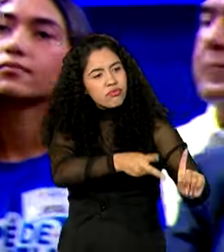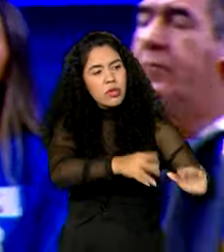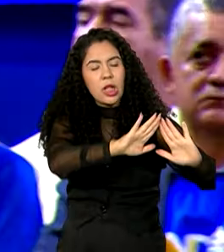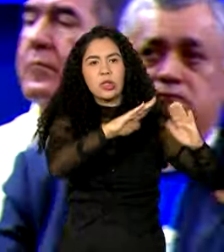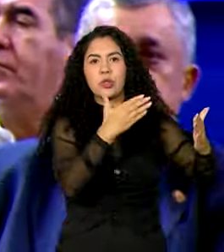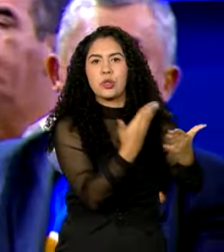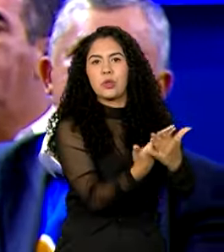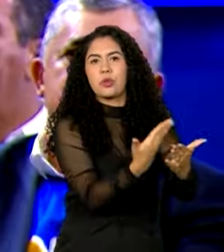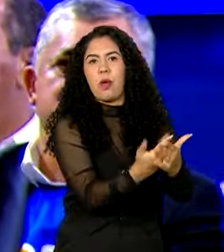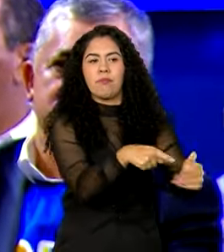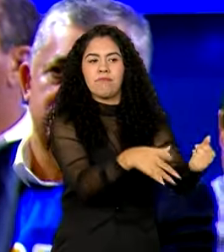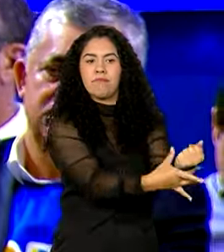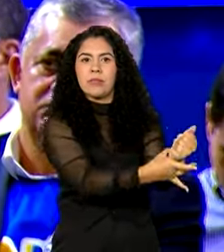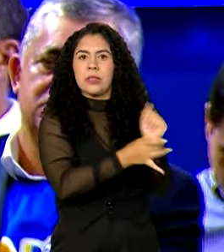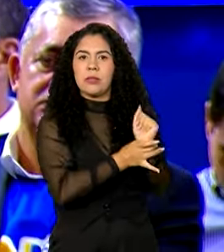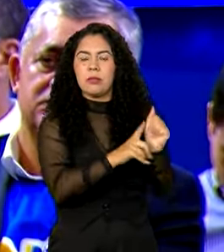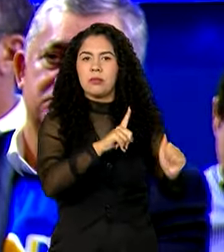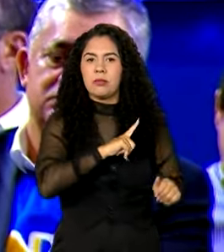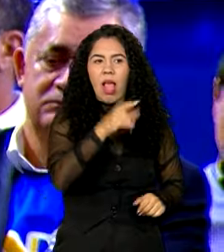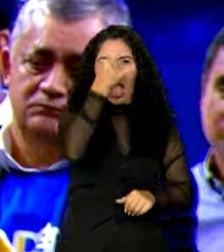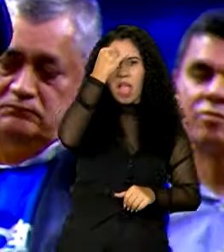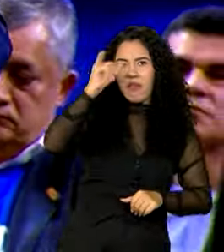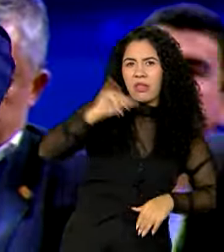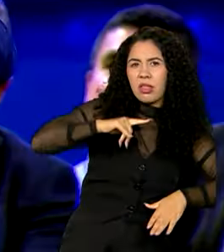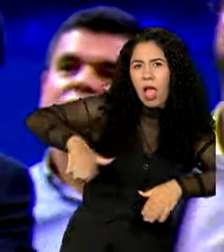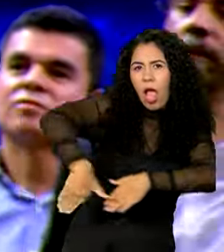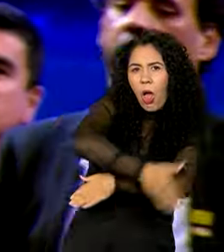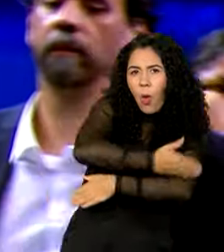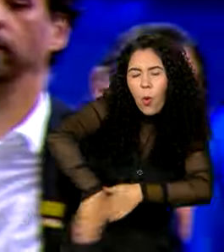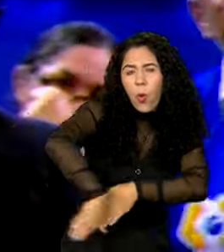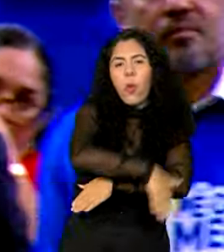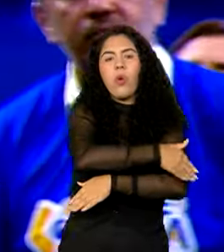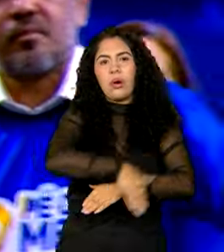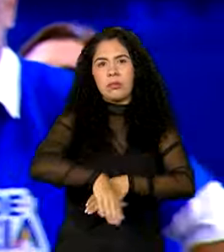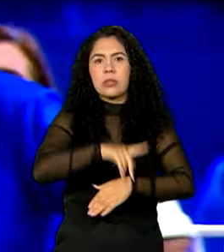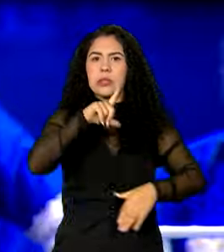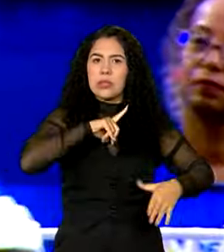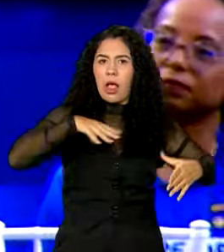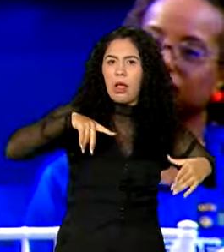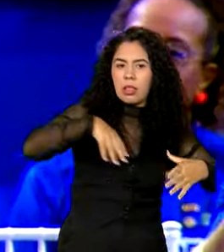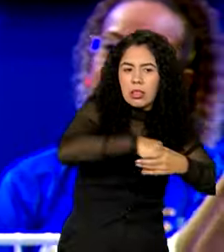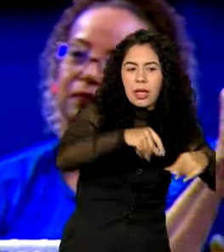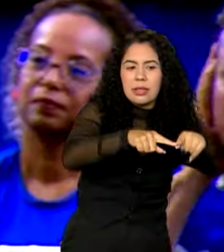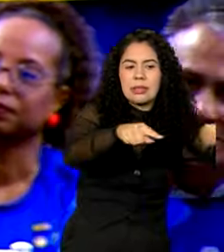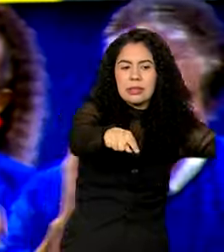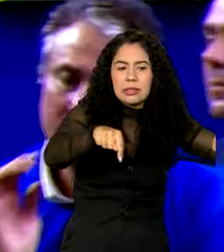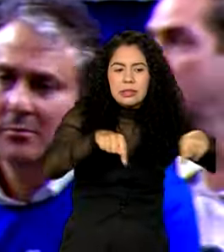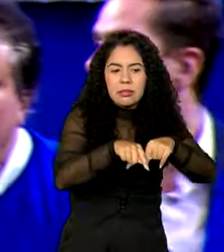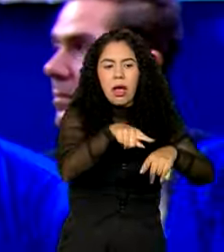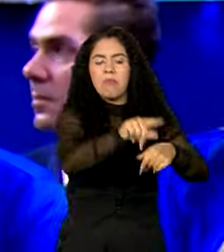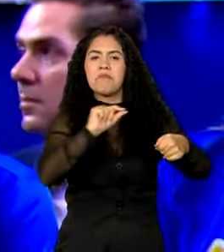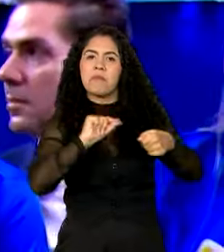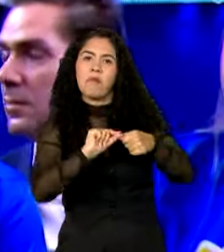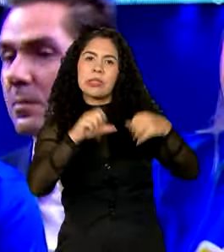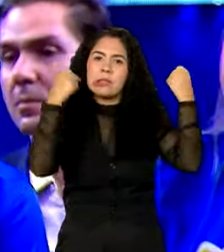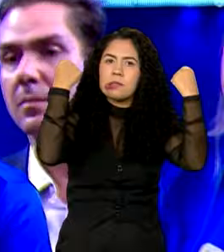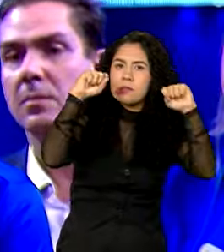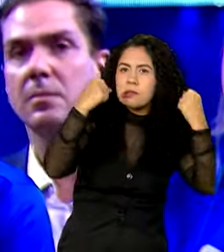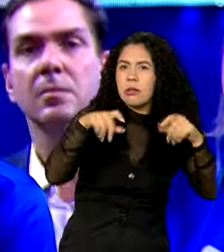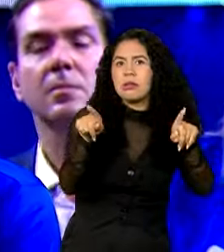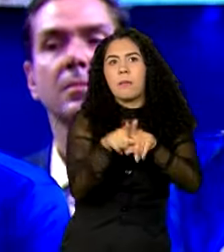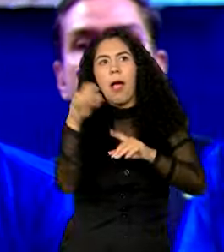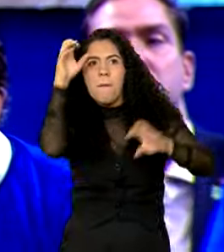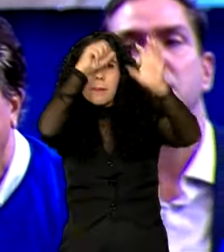sabendo que os seus filhos não estão na rua, eles estão sendo cuidados numa sala de aula, estão fazendo ginástica, estão aprendendo a